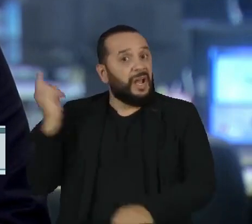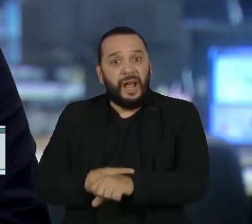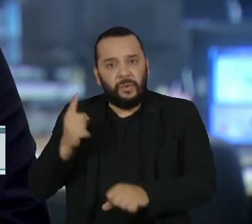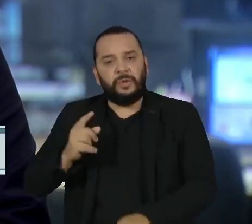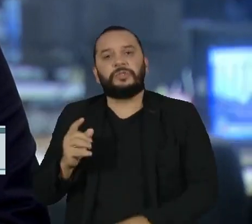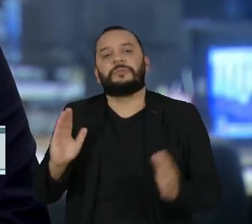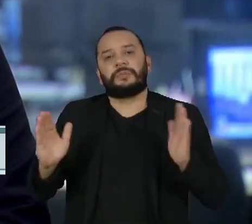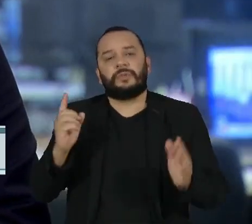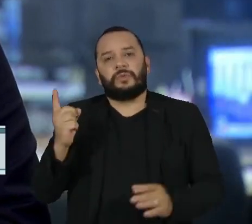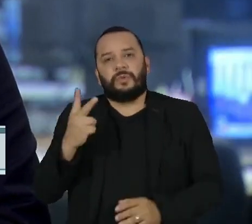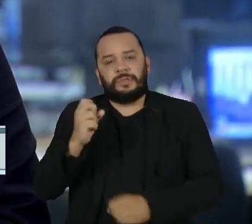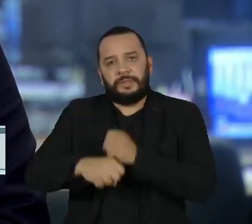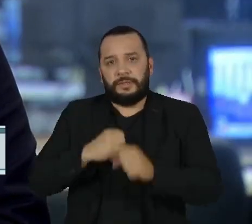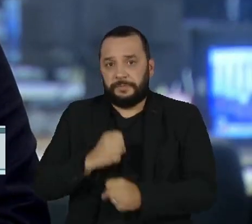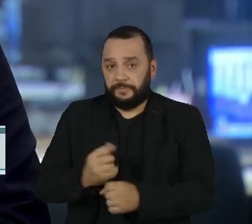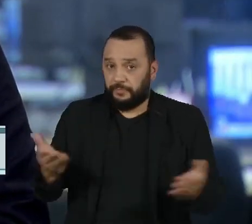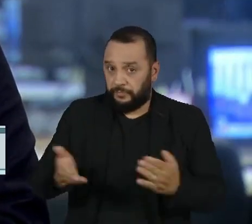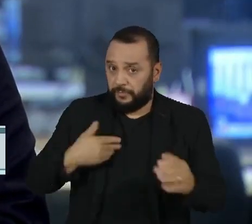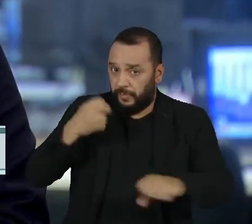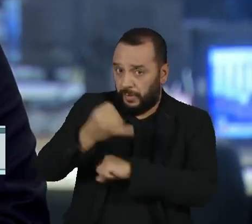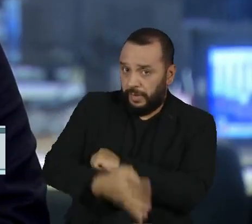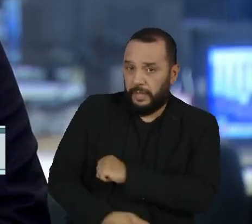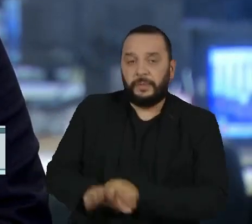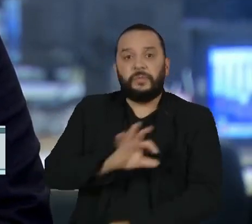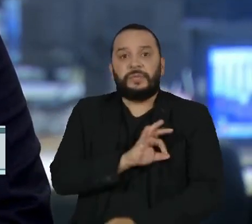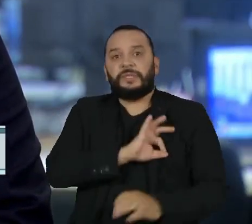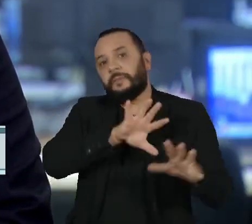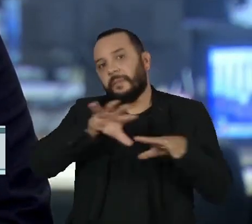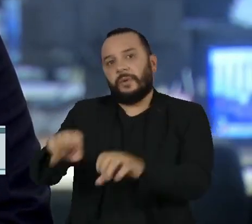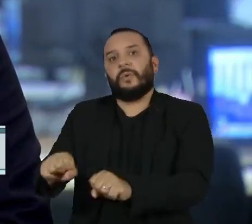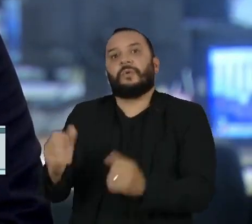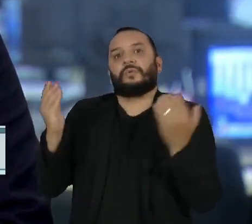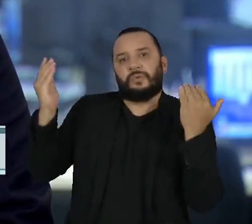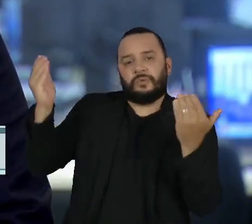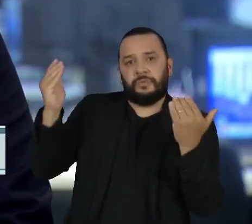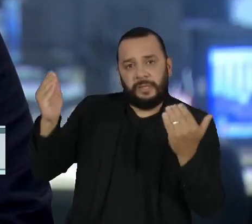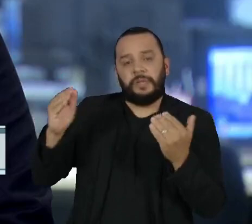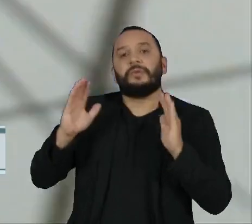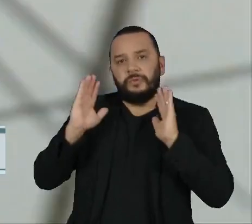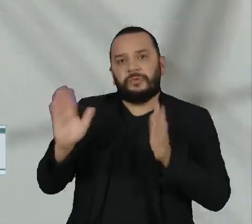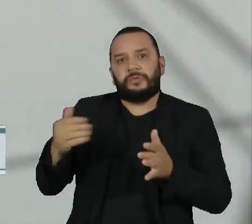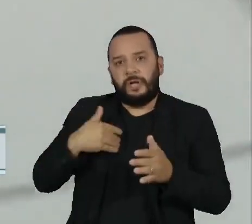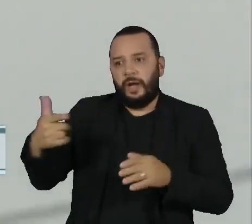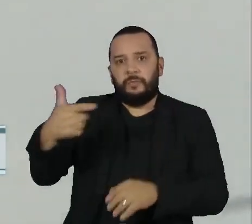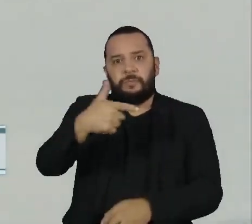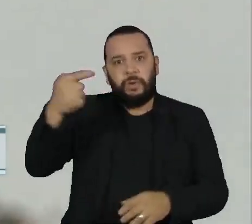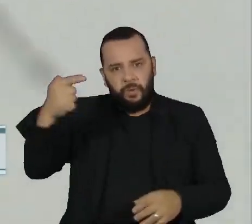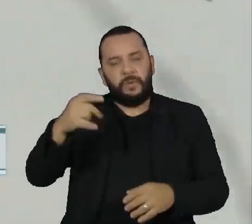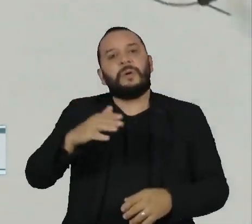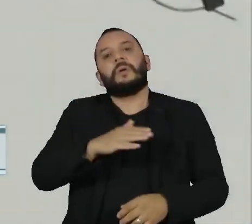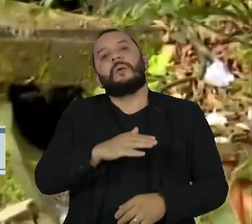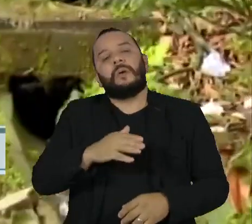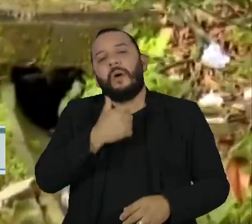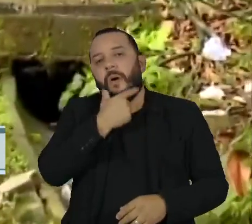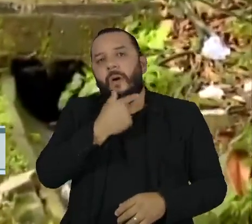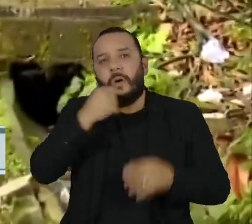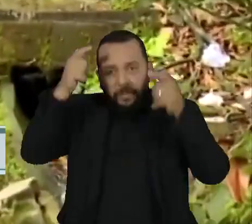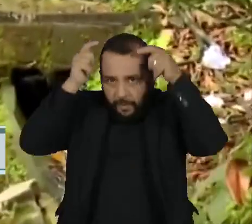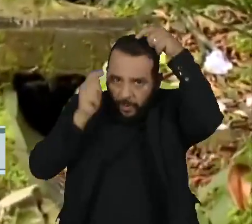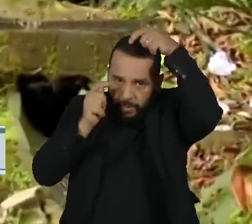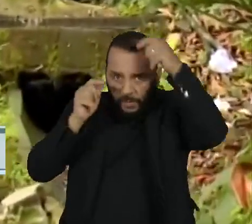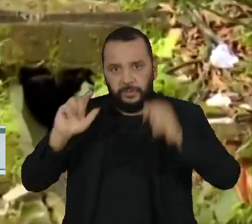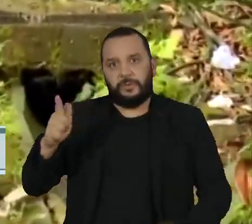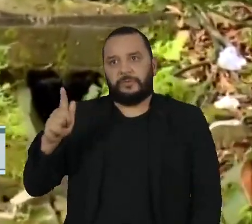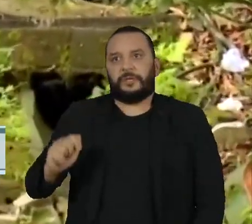Civil de São Paulo prendeu mais um suspeito de envolvimento na morte do soldado da Rota no Guarujá. A operação foi iniciada depois do